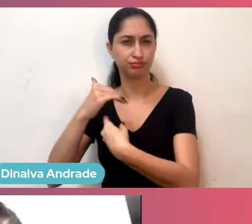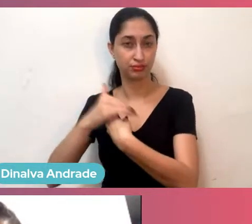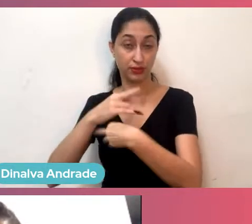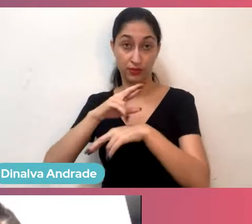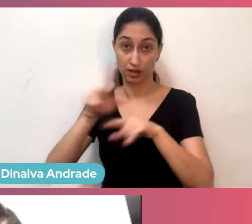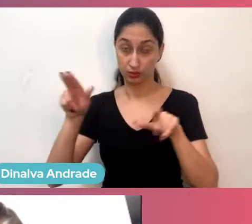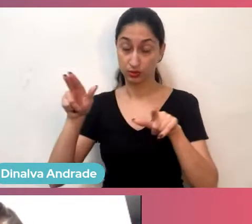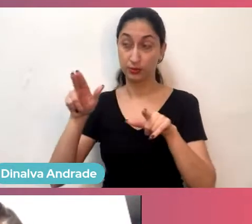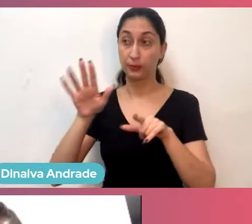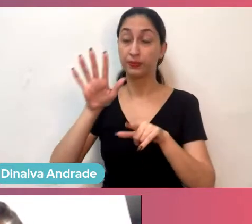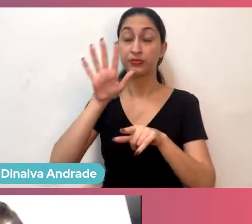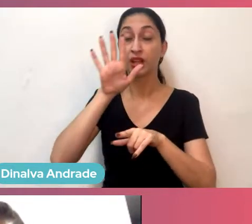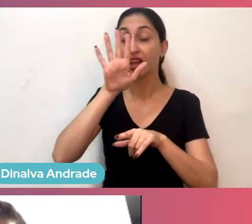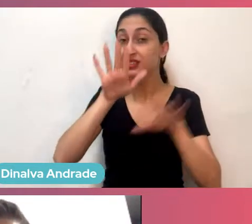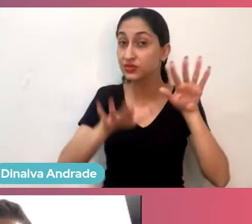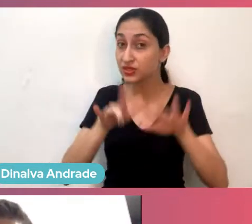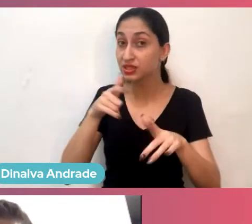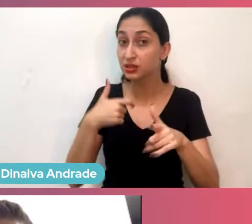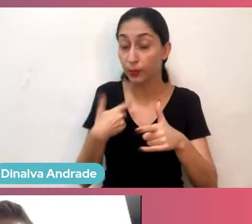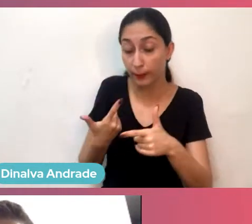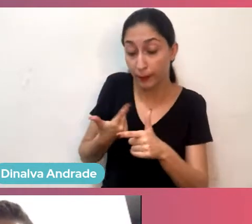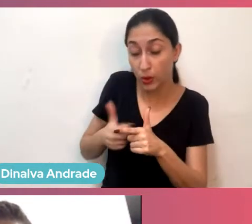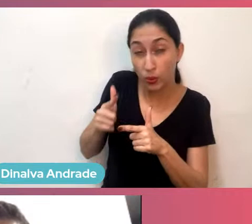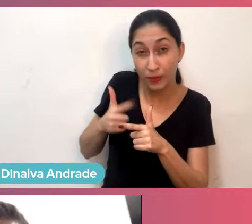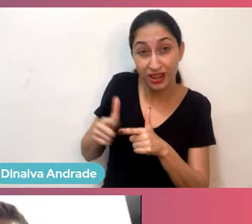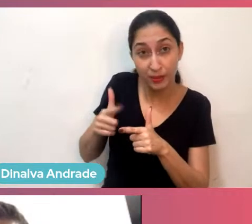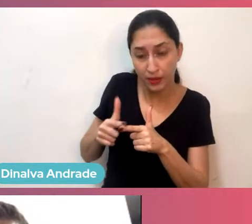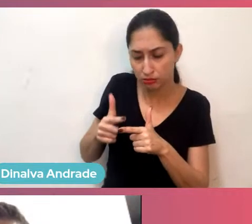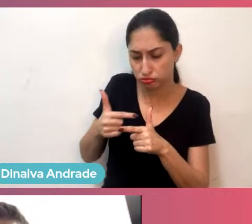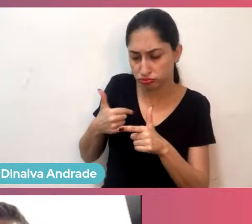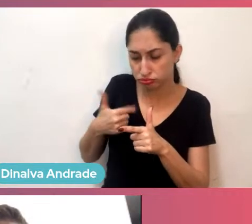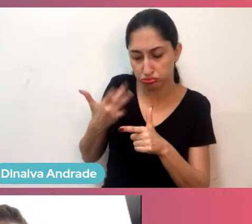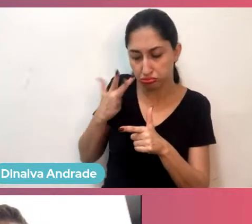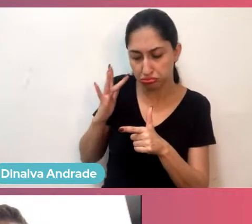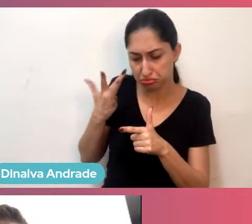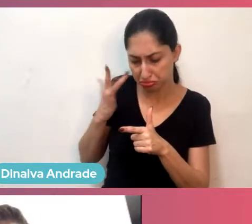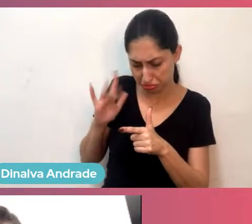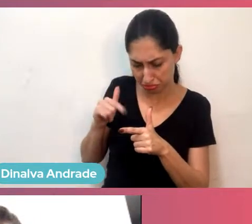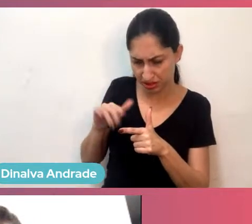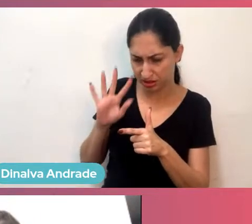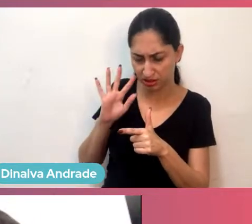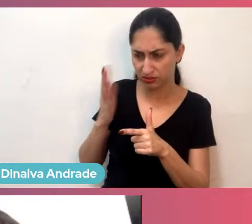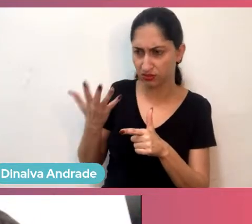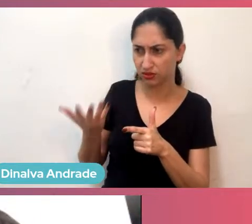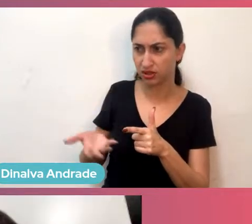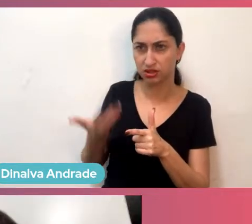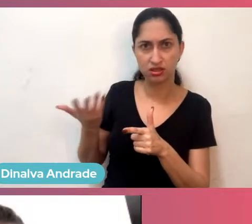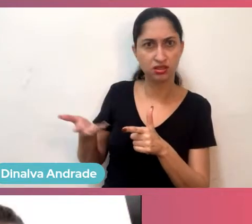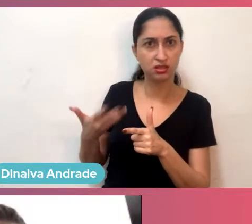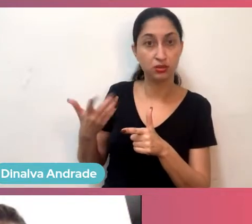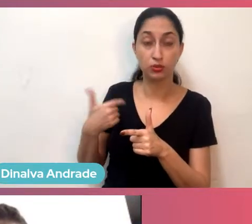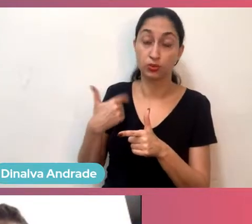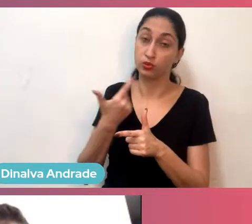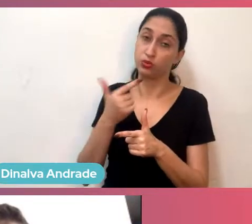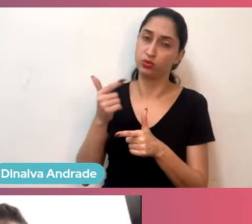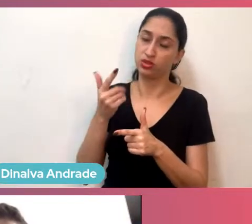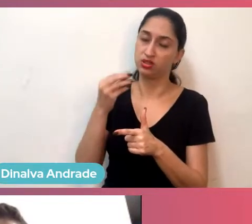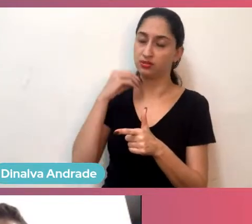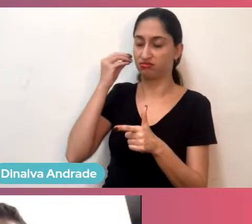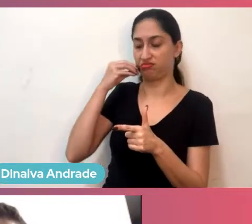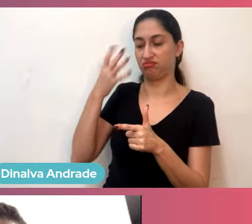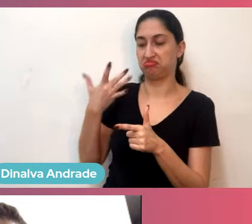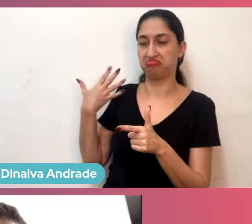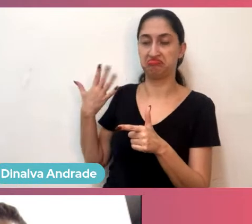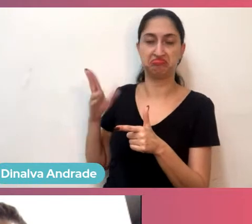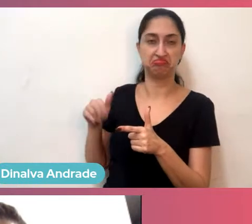E, às vezes, eu estava passando por problemas que eu não sabia de fato como resolver, sabe? Porque não tinha aquela experiência, aí eu consegui, junto com um